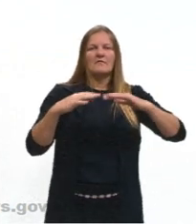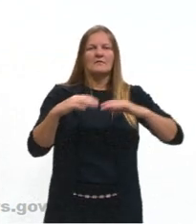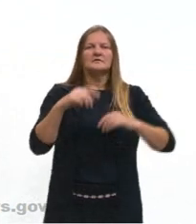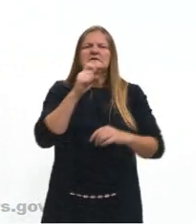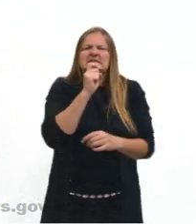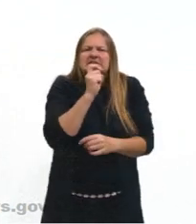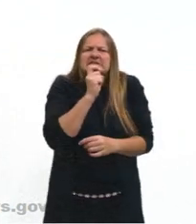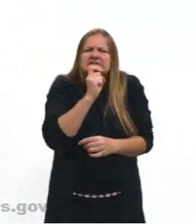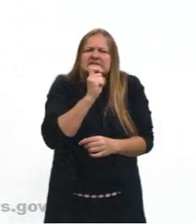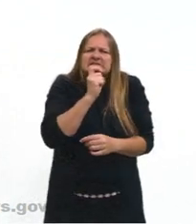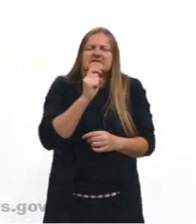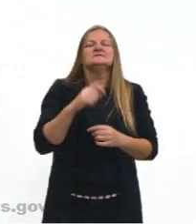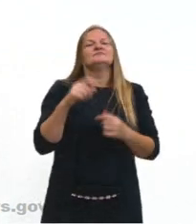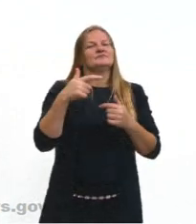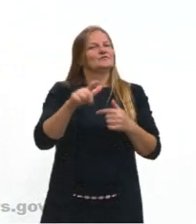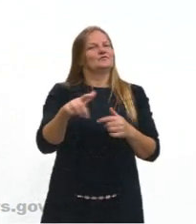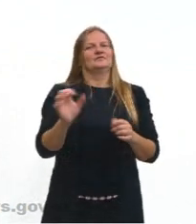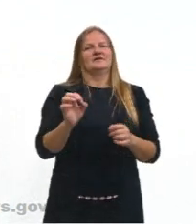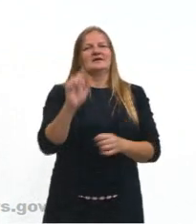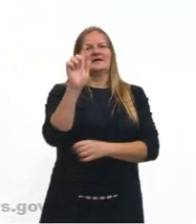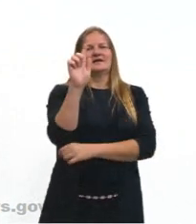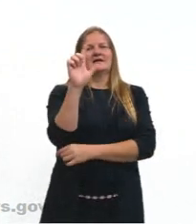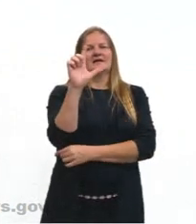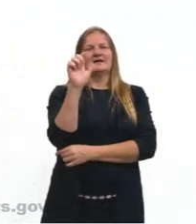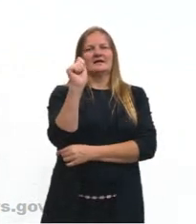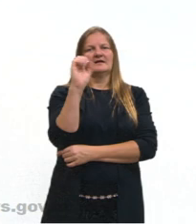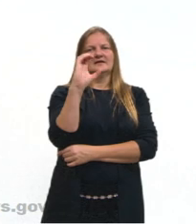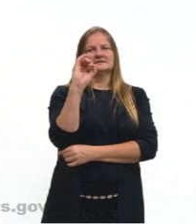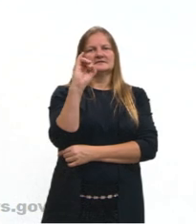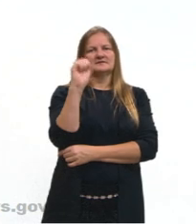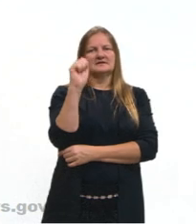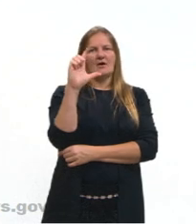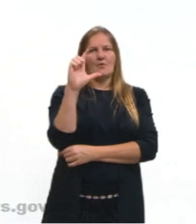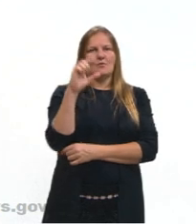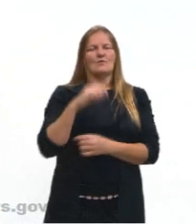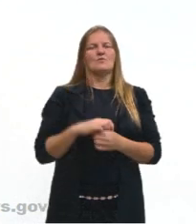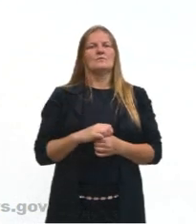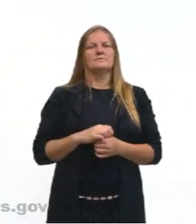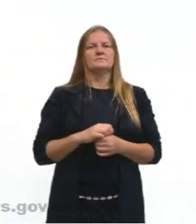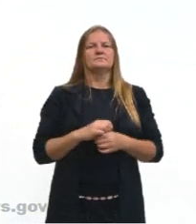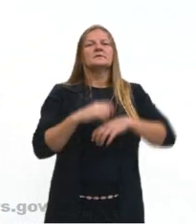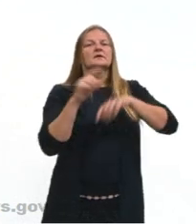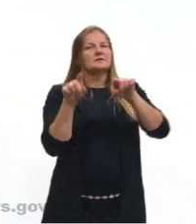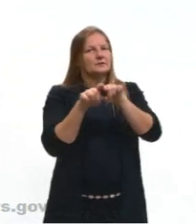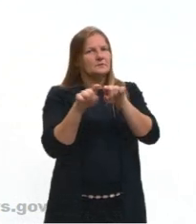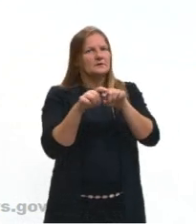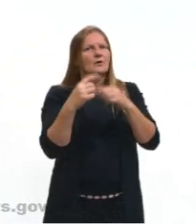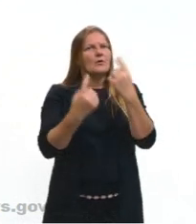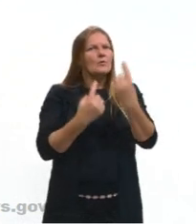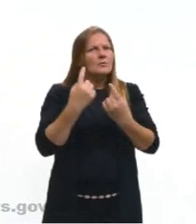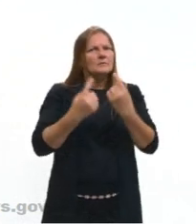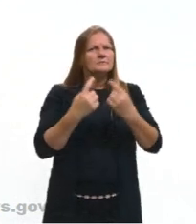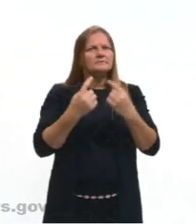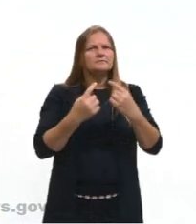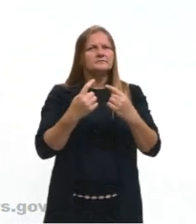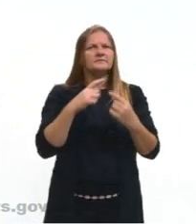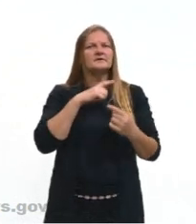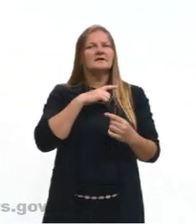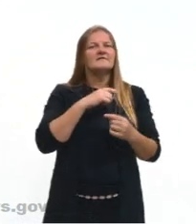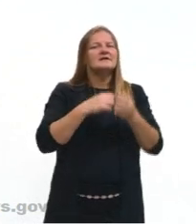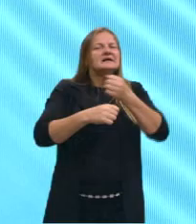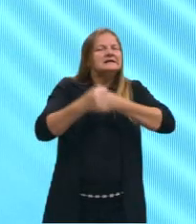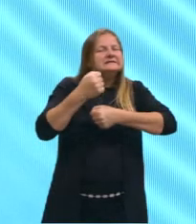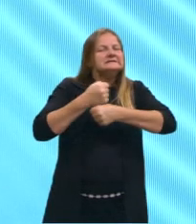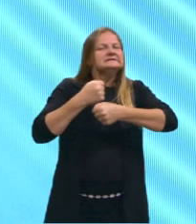gelo, tá, gurizada? Mas a erosão glacial, algumas vezes ela pode mostrar para nós, por exemplo, que em algum momento teve gelo ali